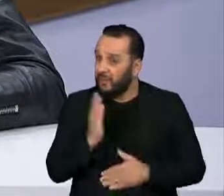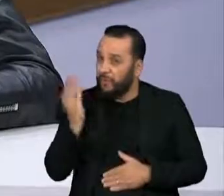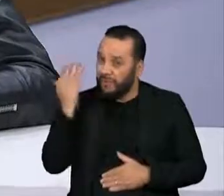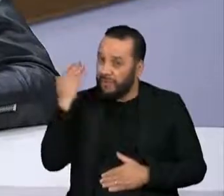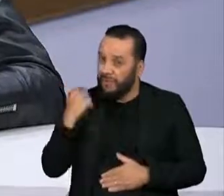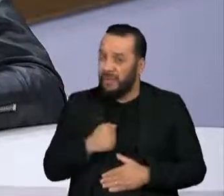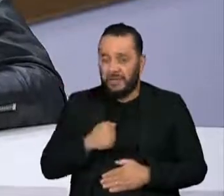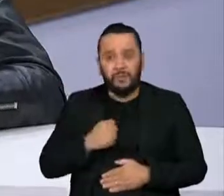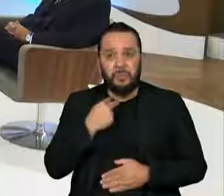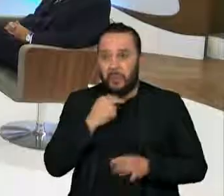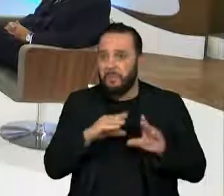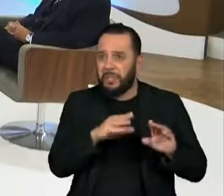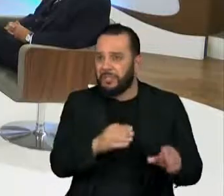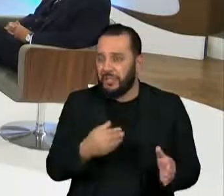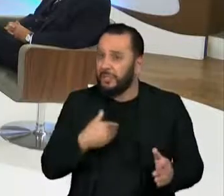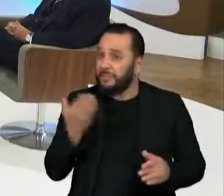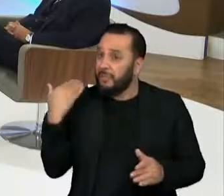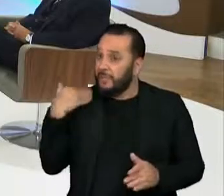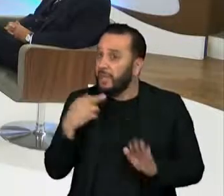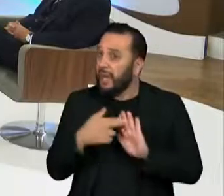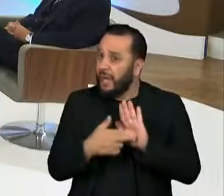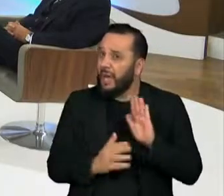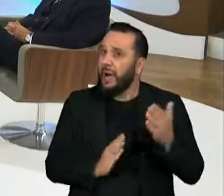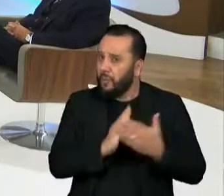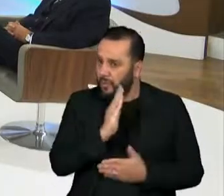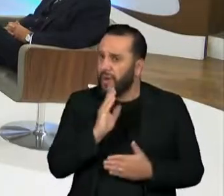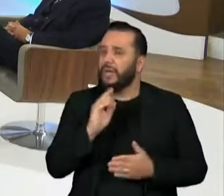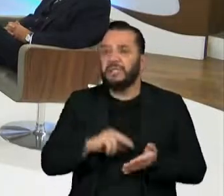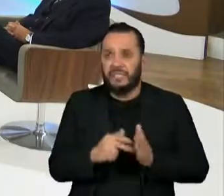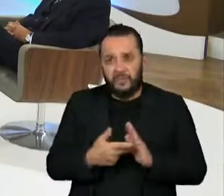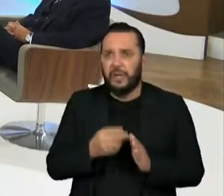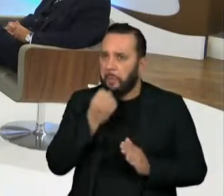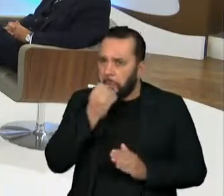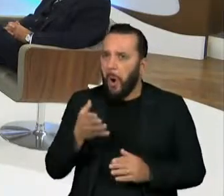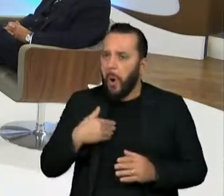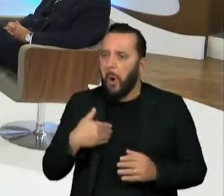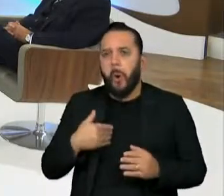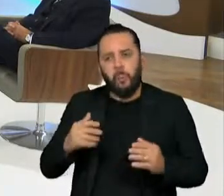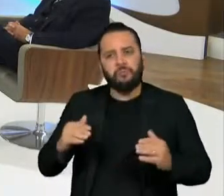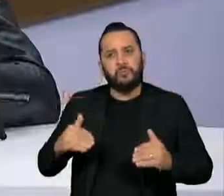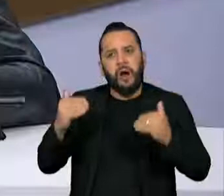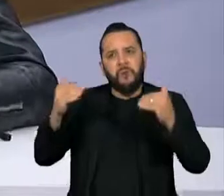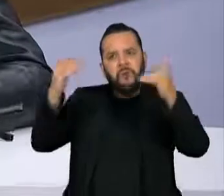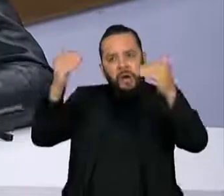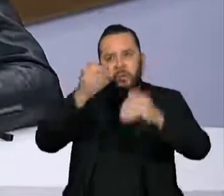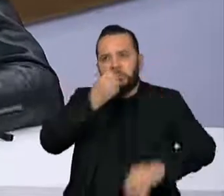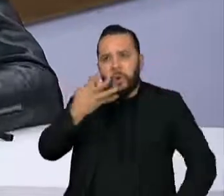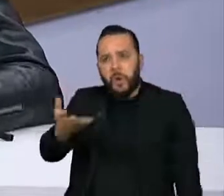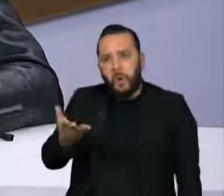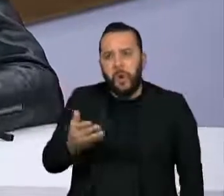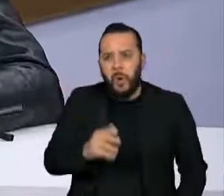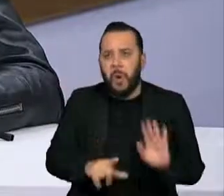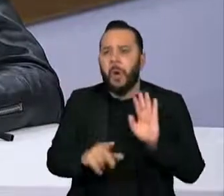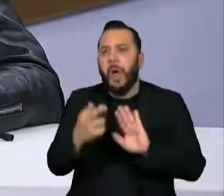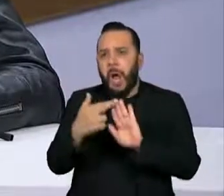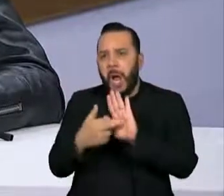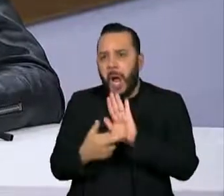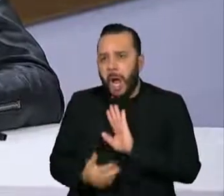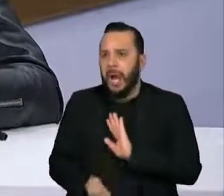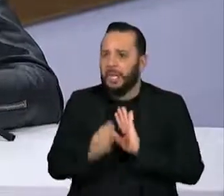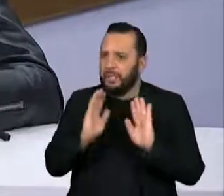passado, que quando foram aprovadas foram consideradas avanços institucionais importantes, como muitos dos